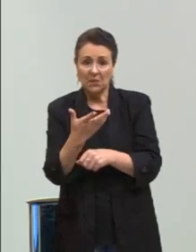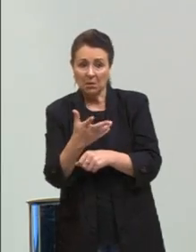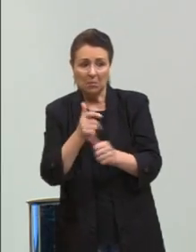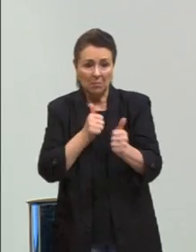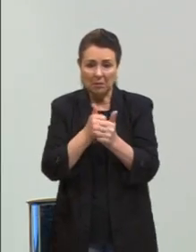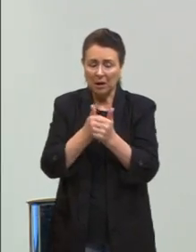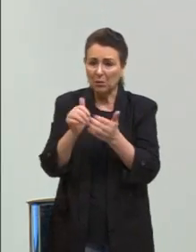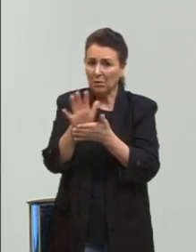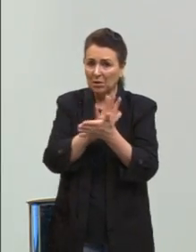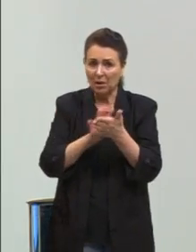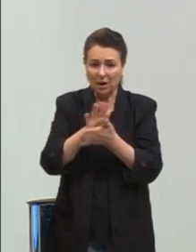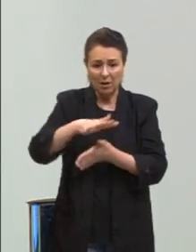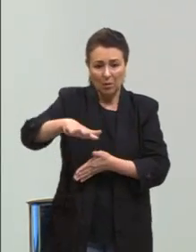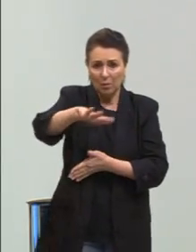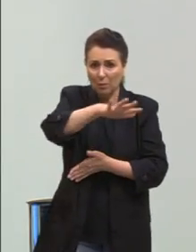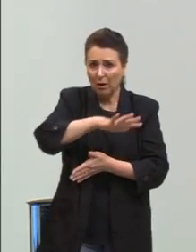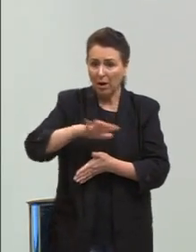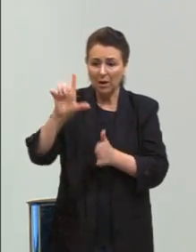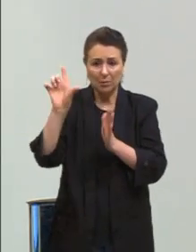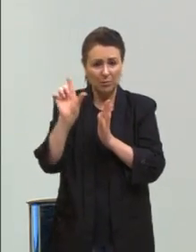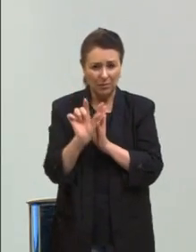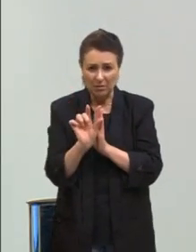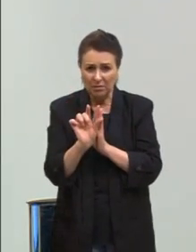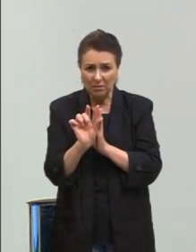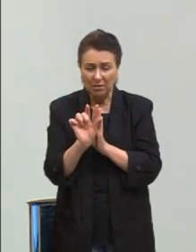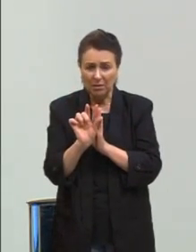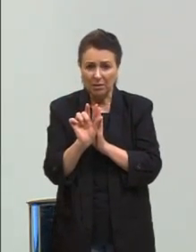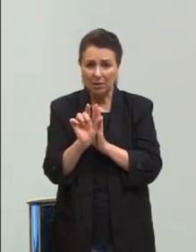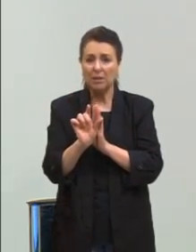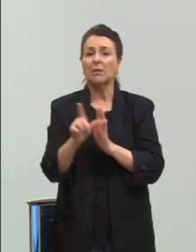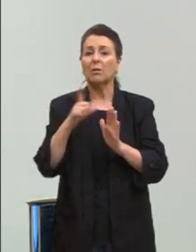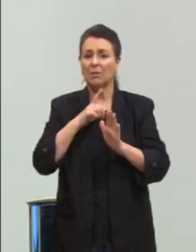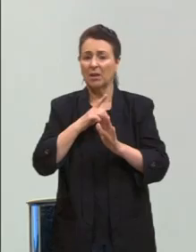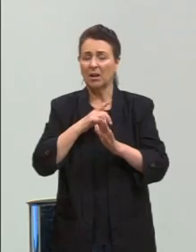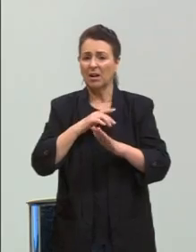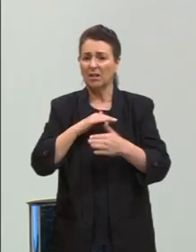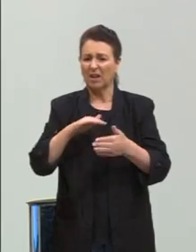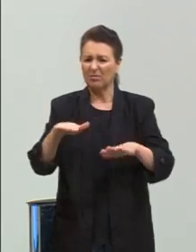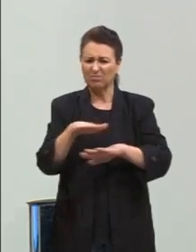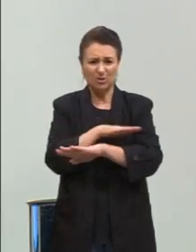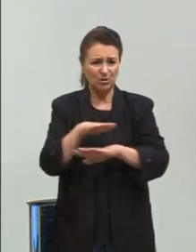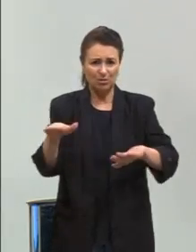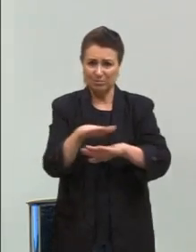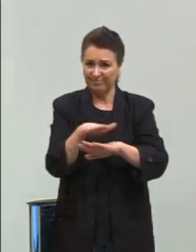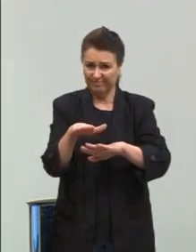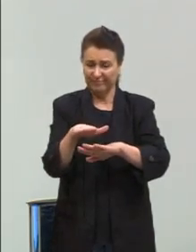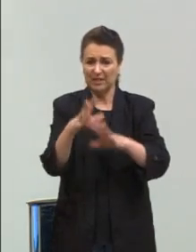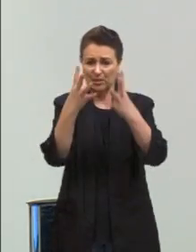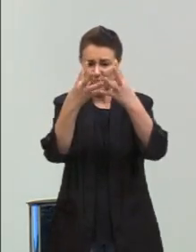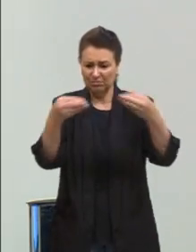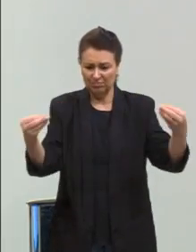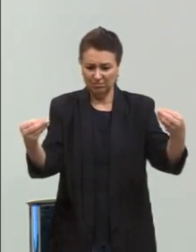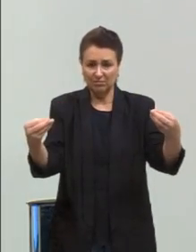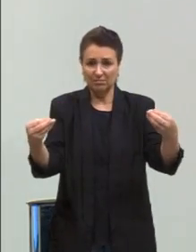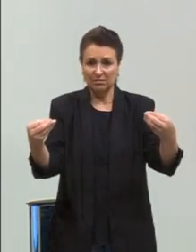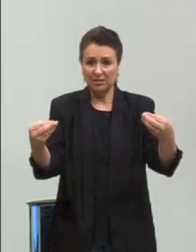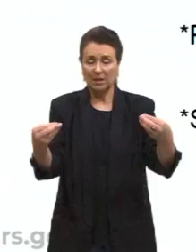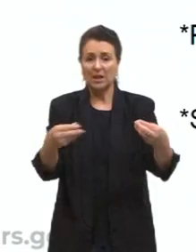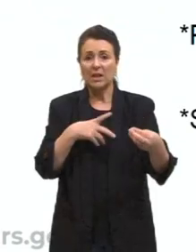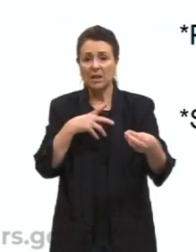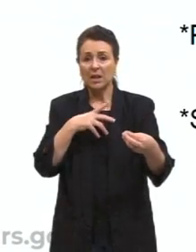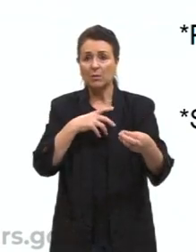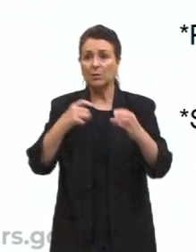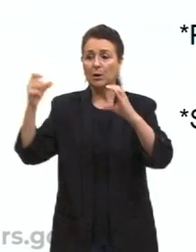uma área relativamente pequena. Então, você tem essa destruição. E dentro dessa questão do aquecimento